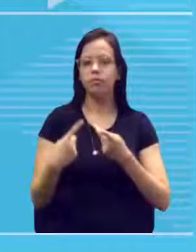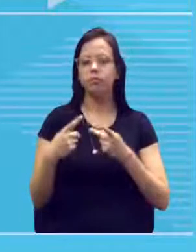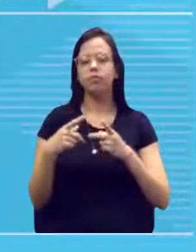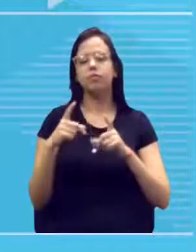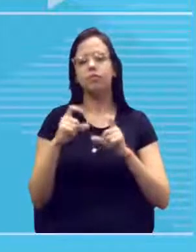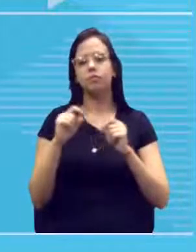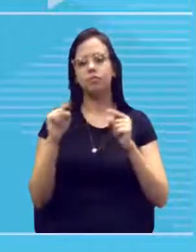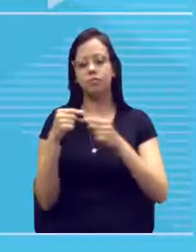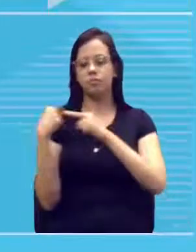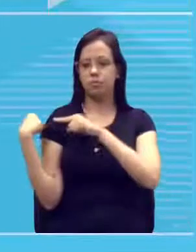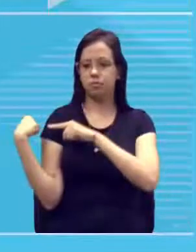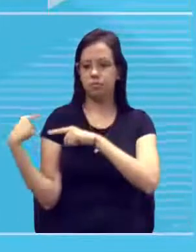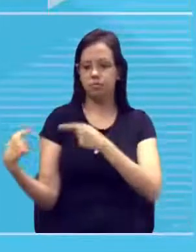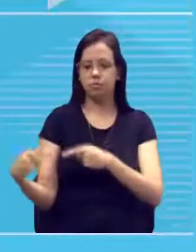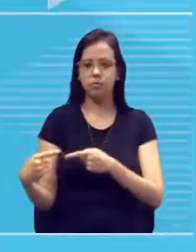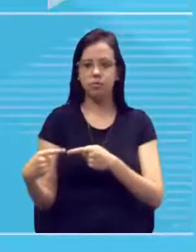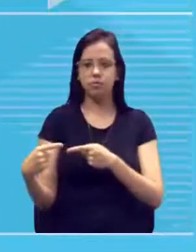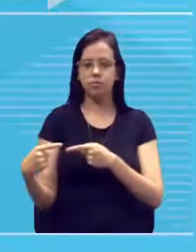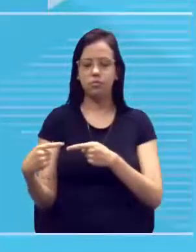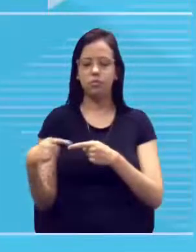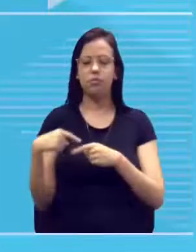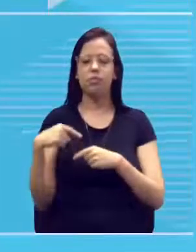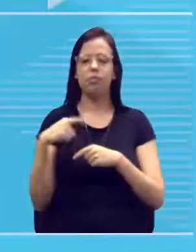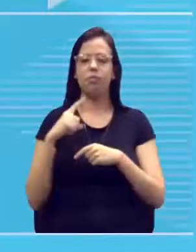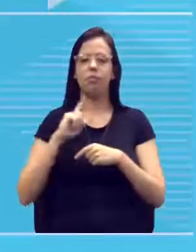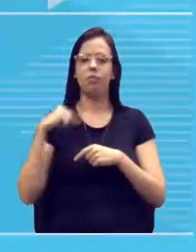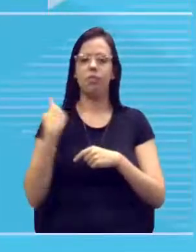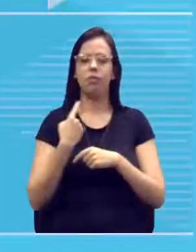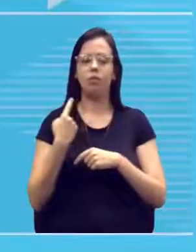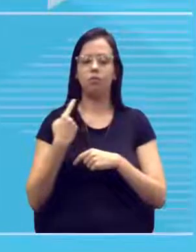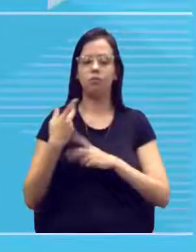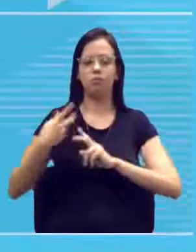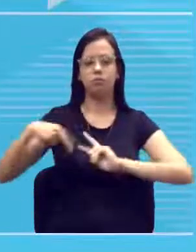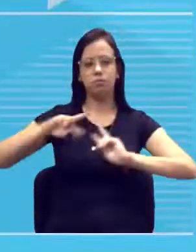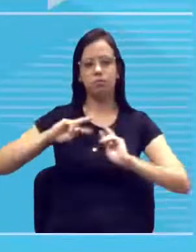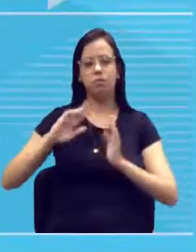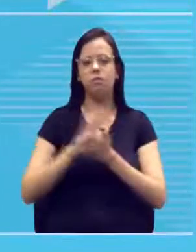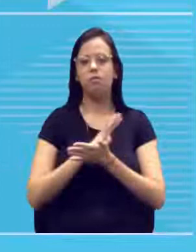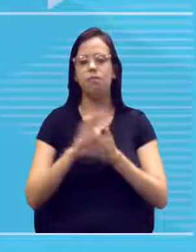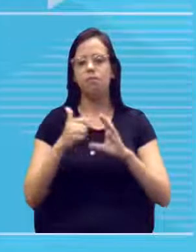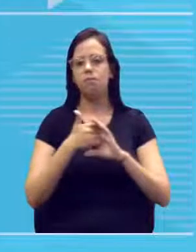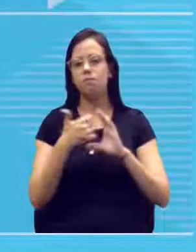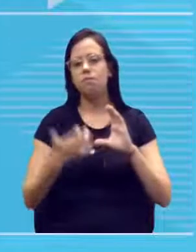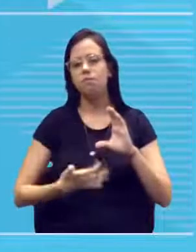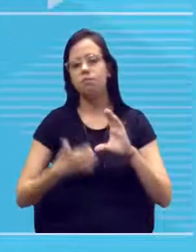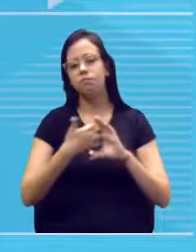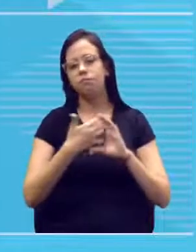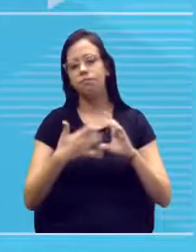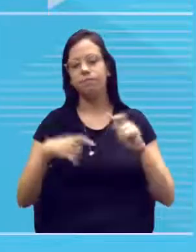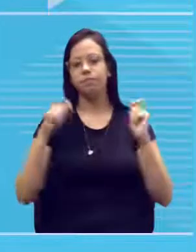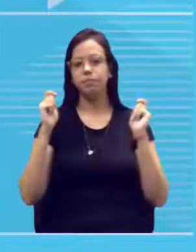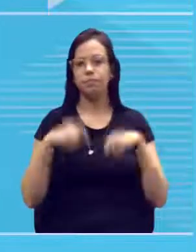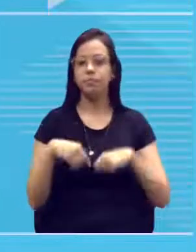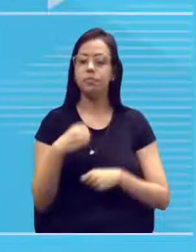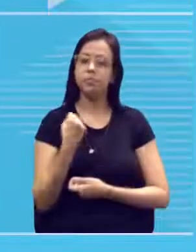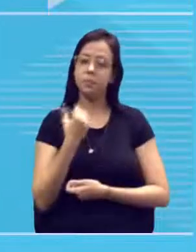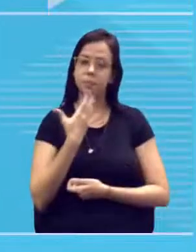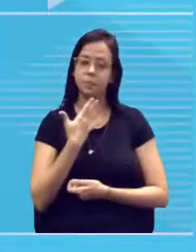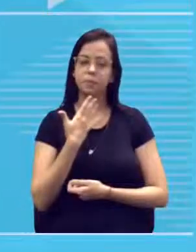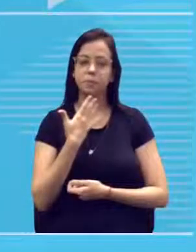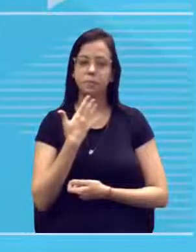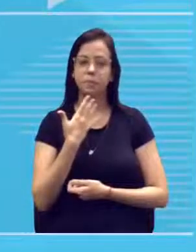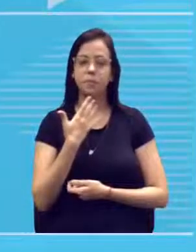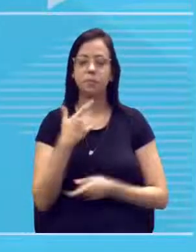herança. Herdamos algumas características. Essas características podem ser boas,